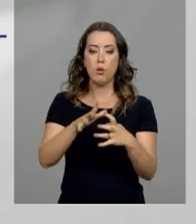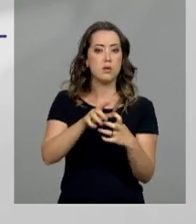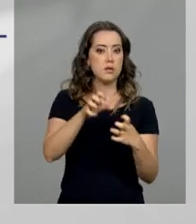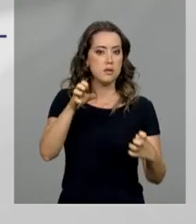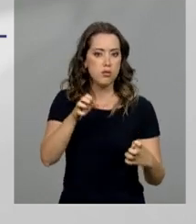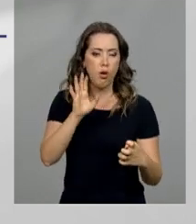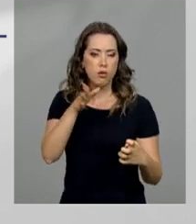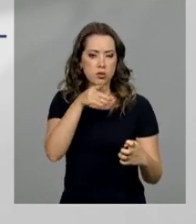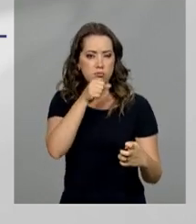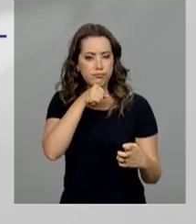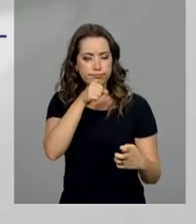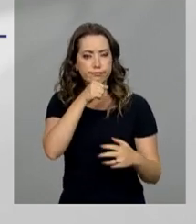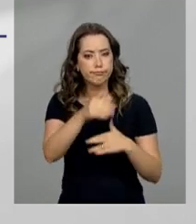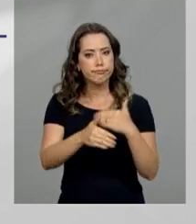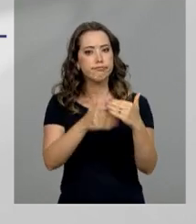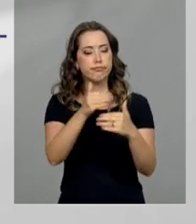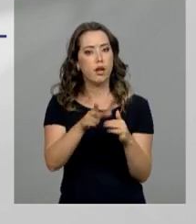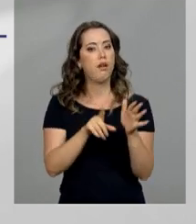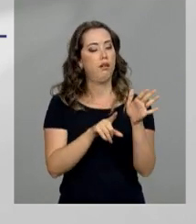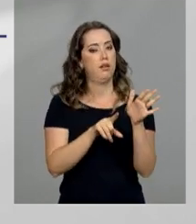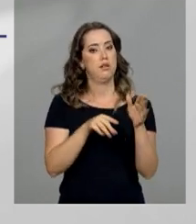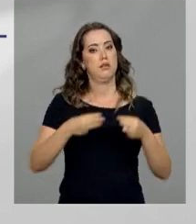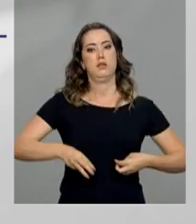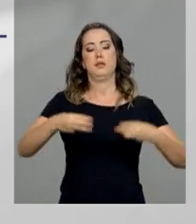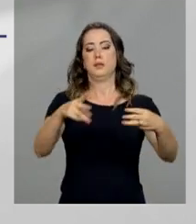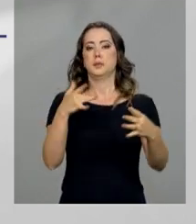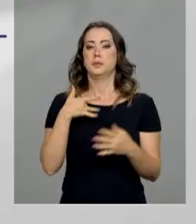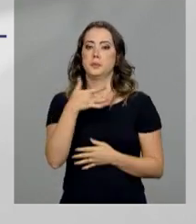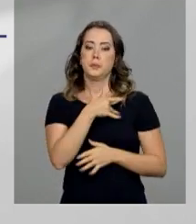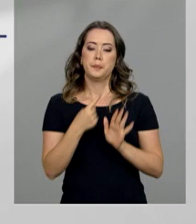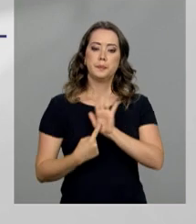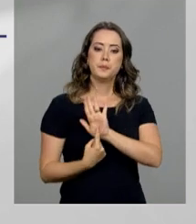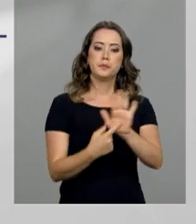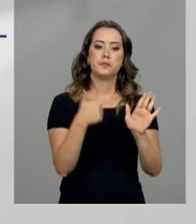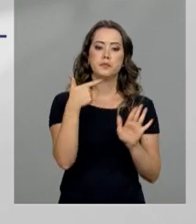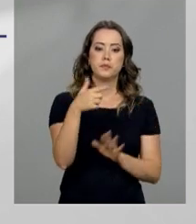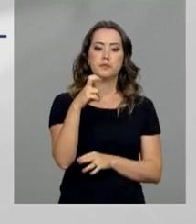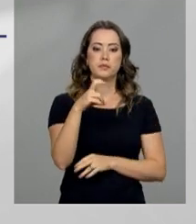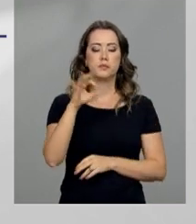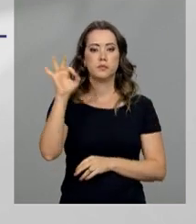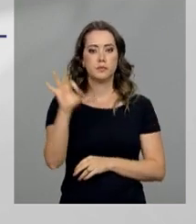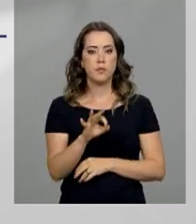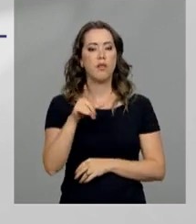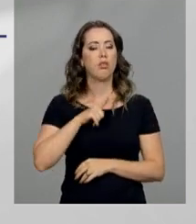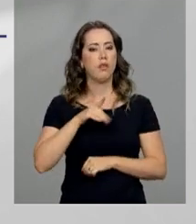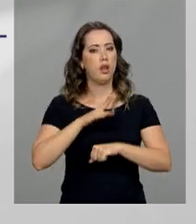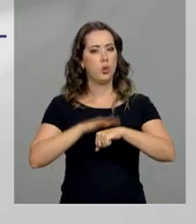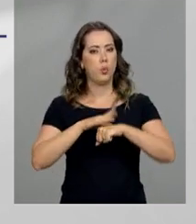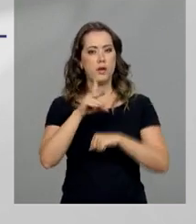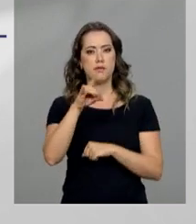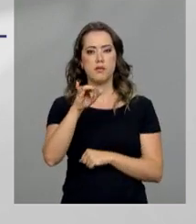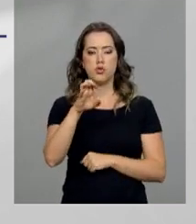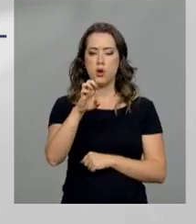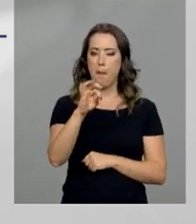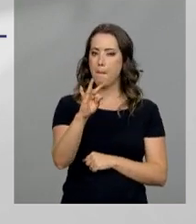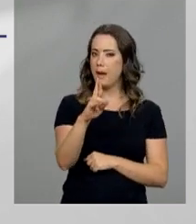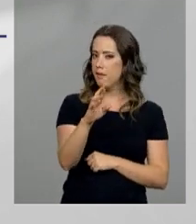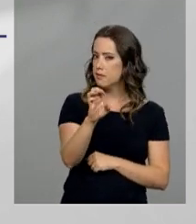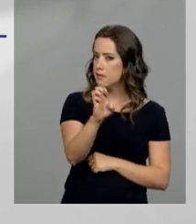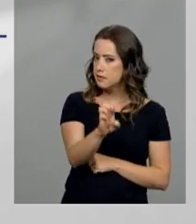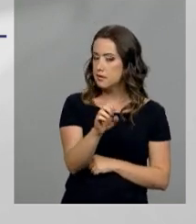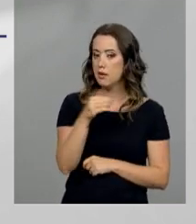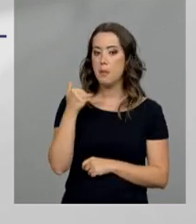De acordo com pesquisas do Ministério da Saúde, 25% dos idosos têm diabetes. Mais de 18%